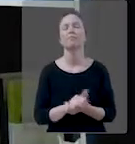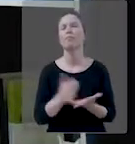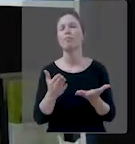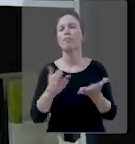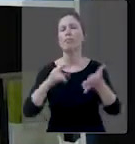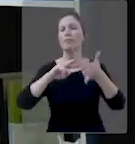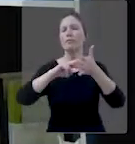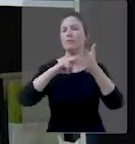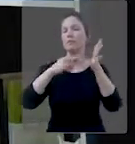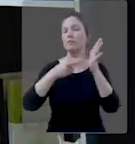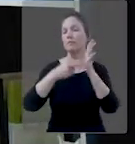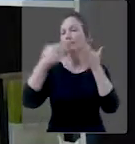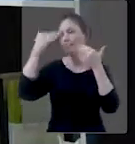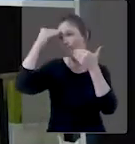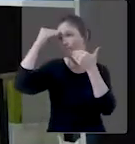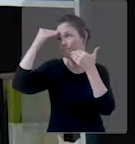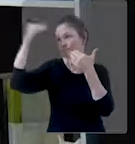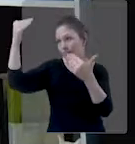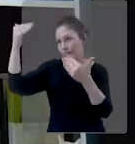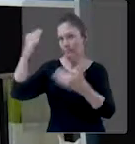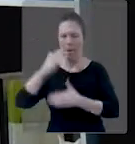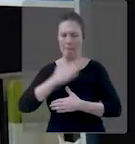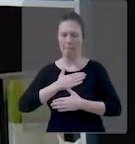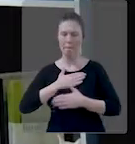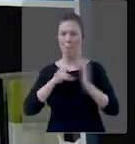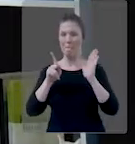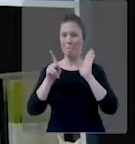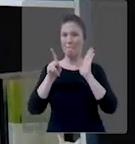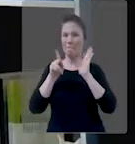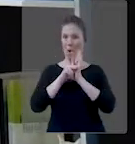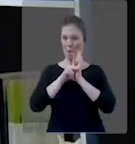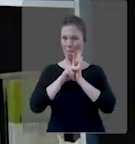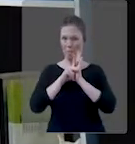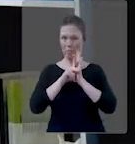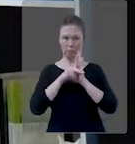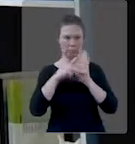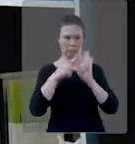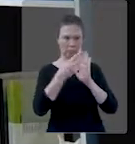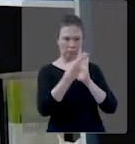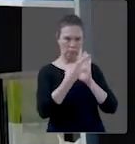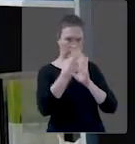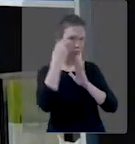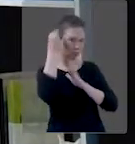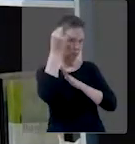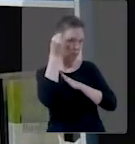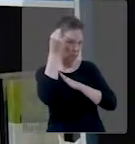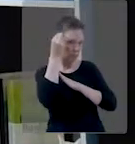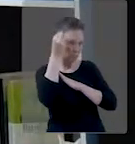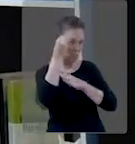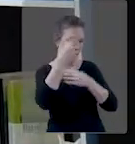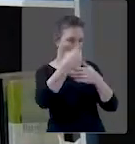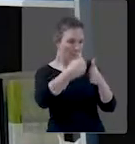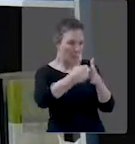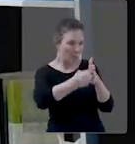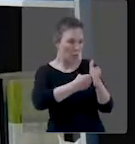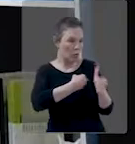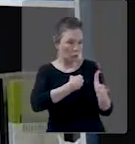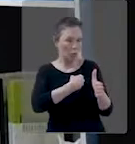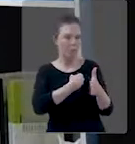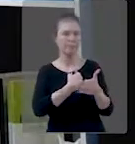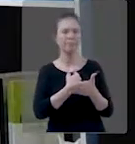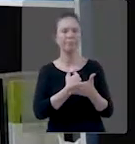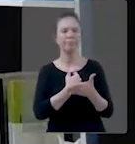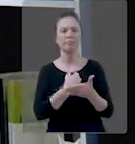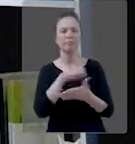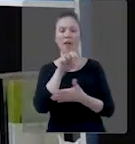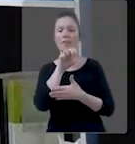gratidão. Na minha terapia pessoal, a minha psicóloga uma vez me perguntou